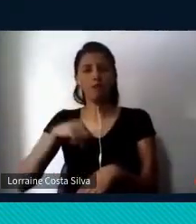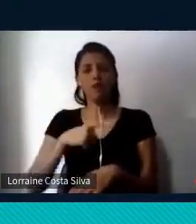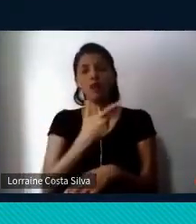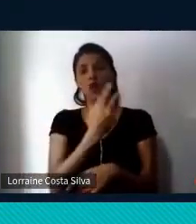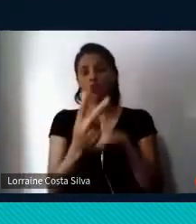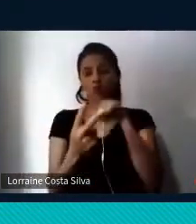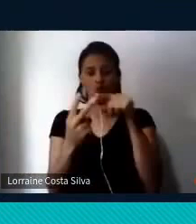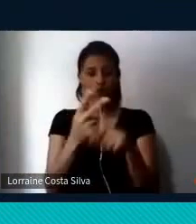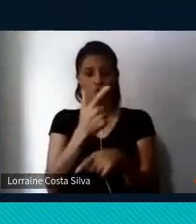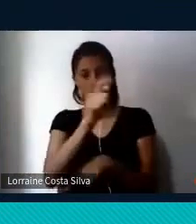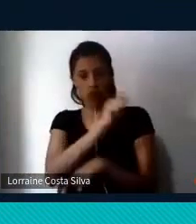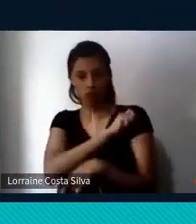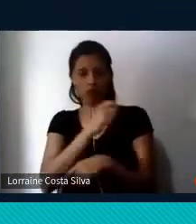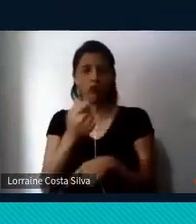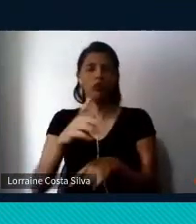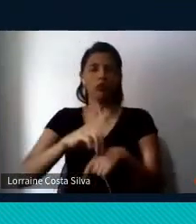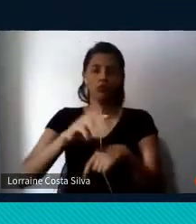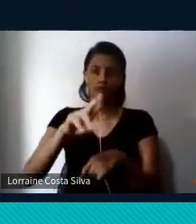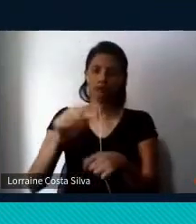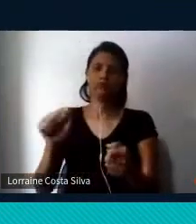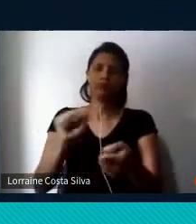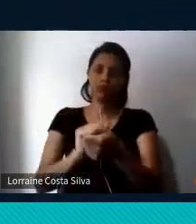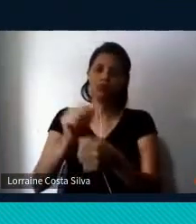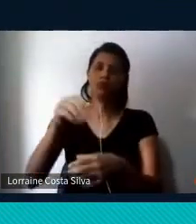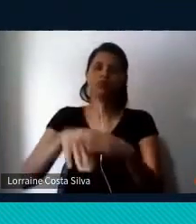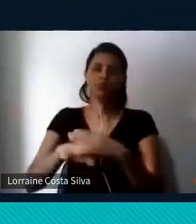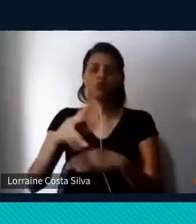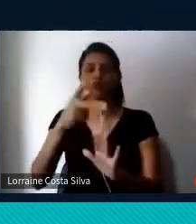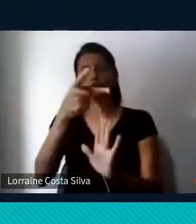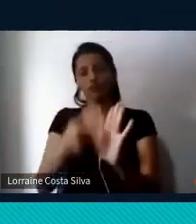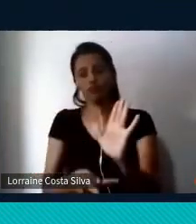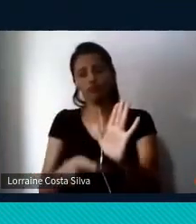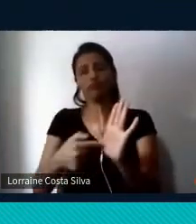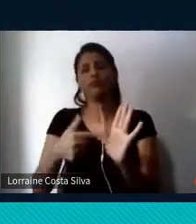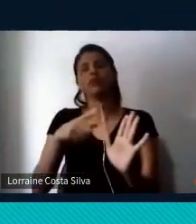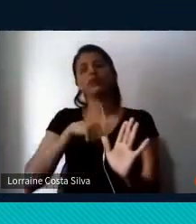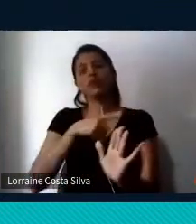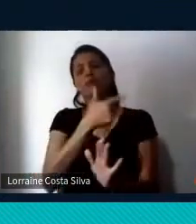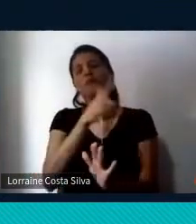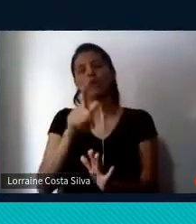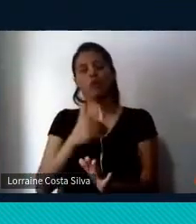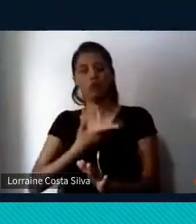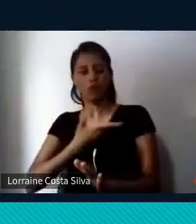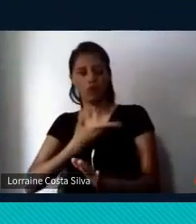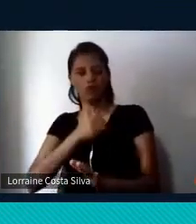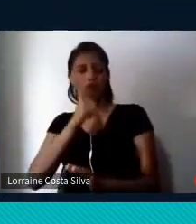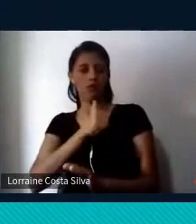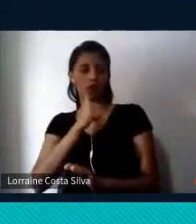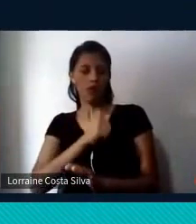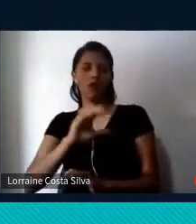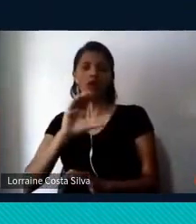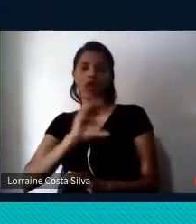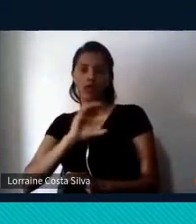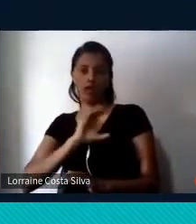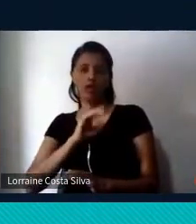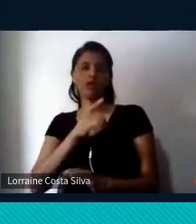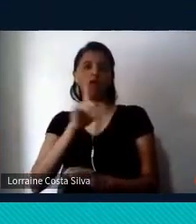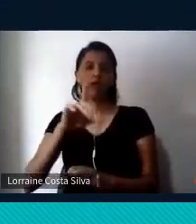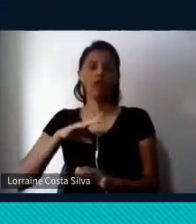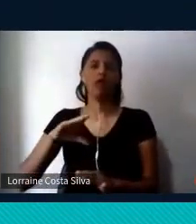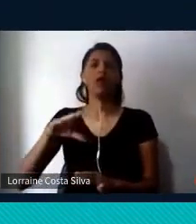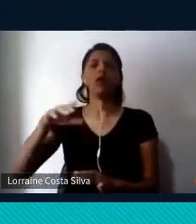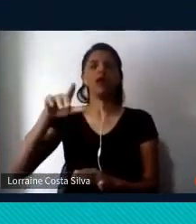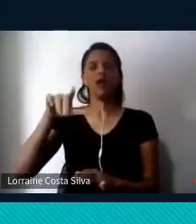trabalham comigo participam do projeto. E uma colega canadense do Quebec, Trois